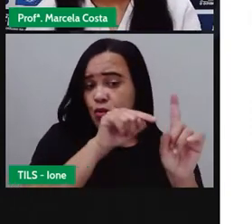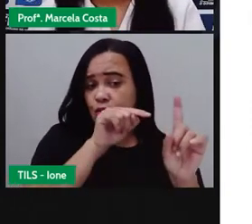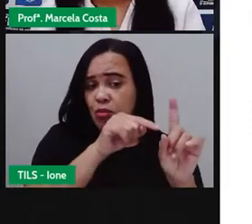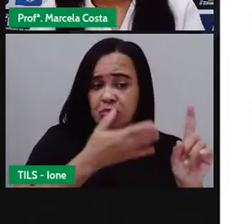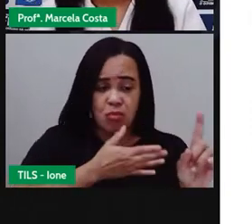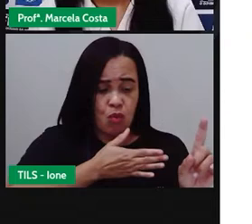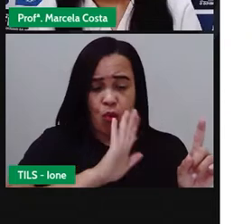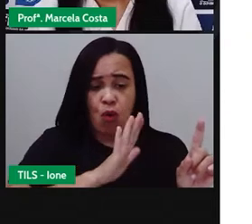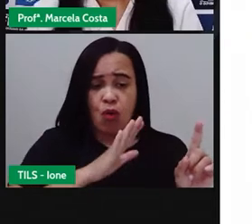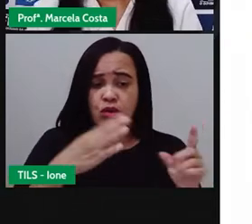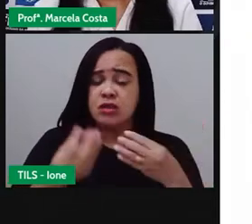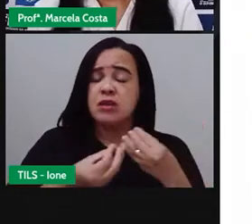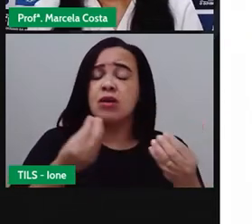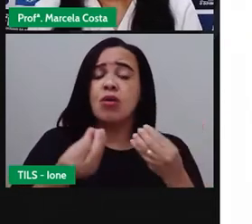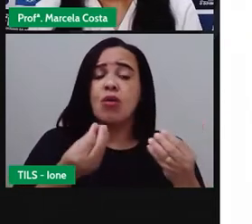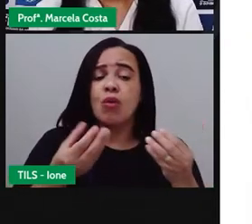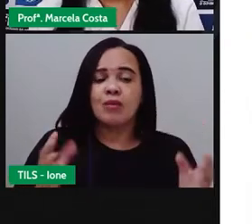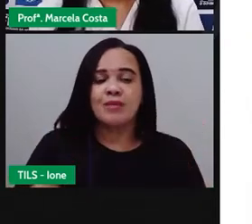Pois é,